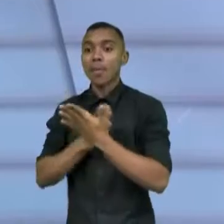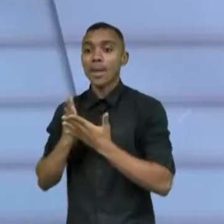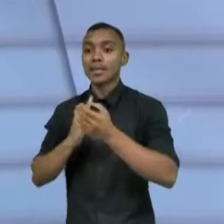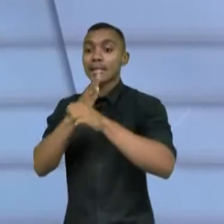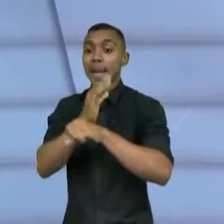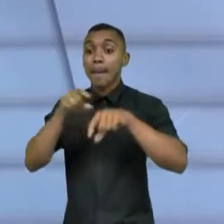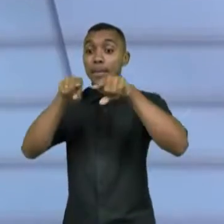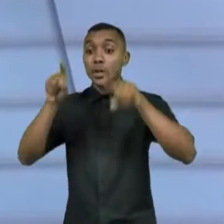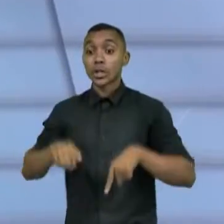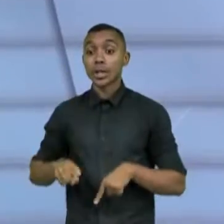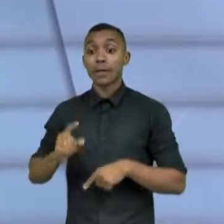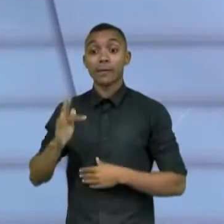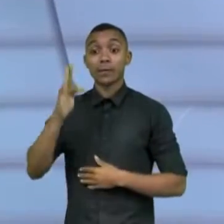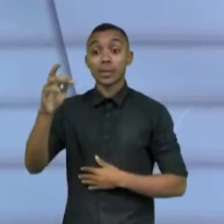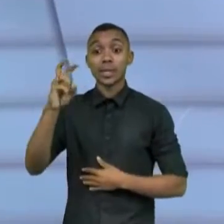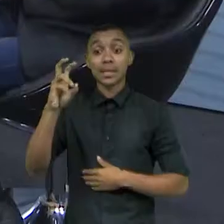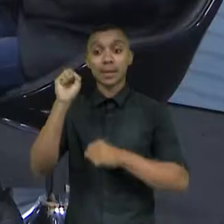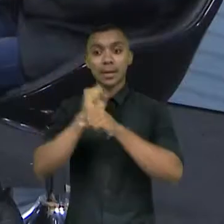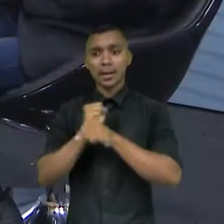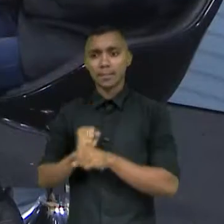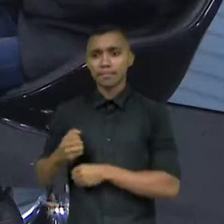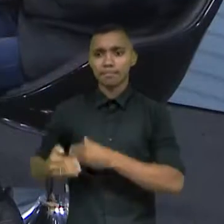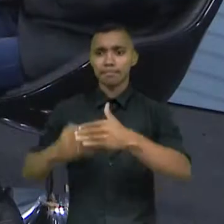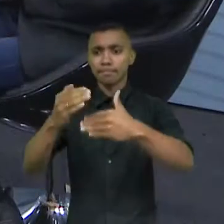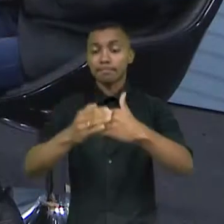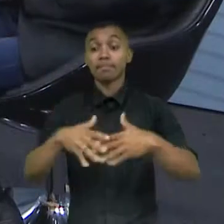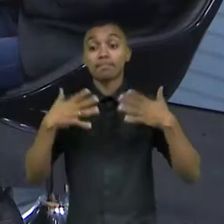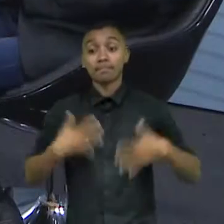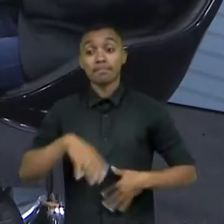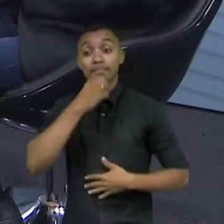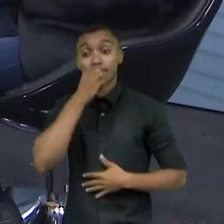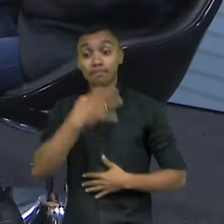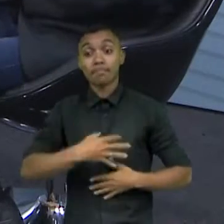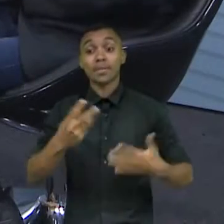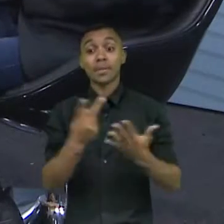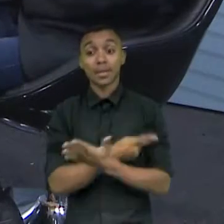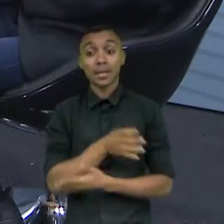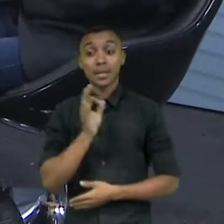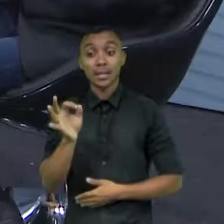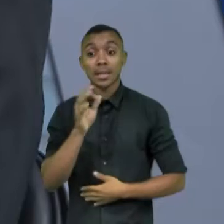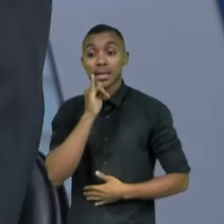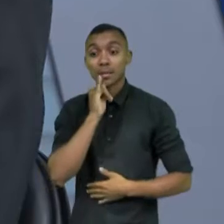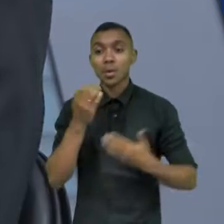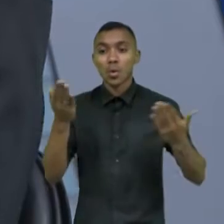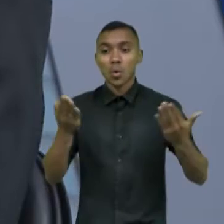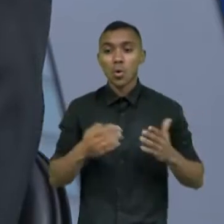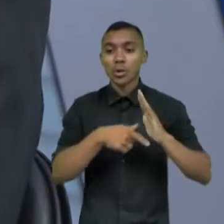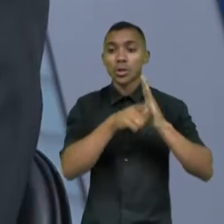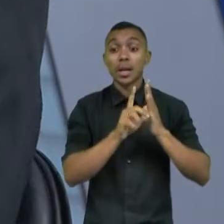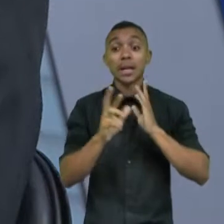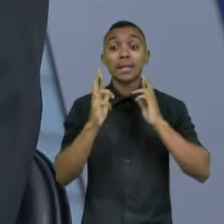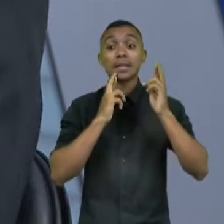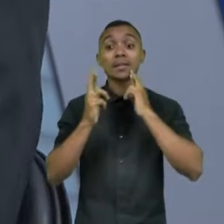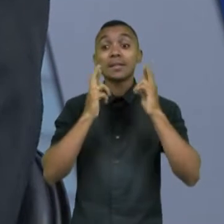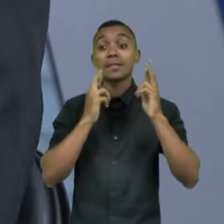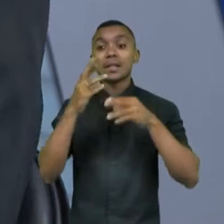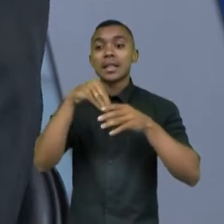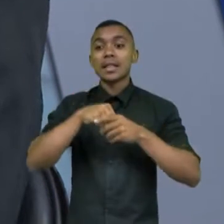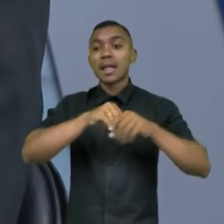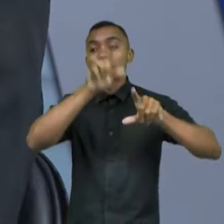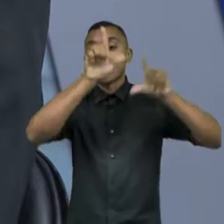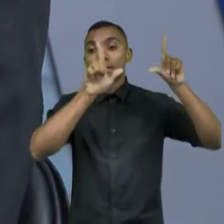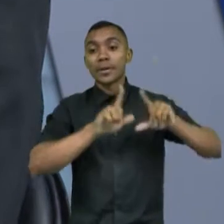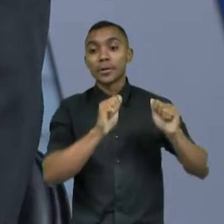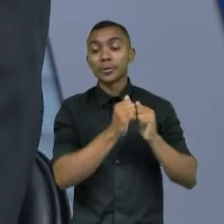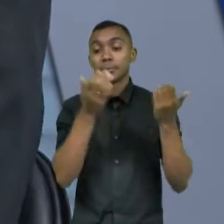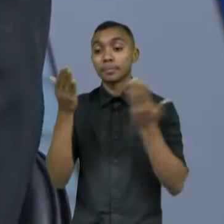próximos cinco anos. Que legal. Aliás, muita coisa boa está acontecendo. Hoje eu fiz uma entrevista aqui na televisão com